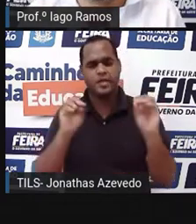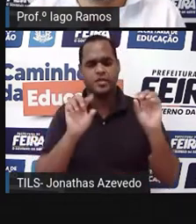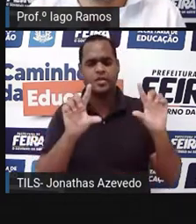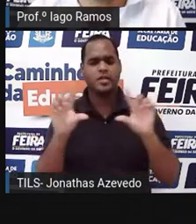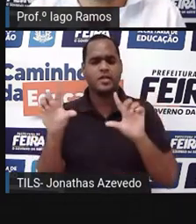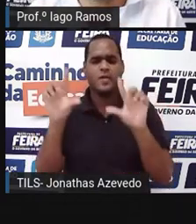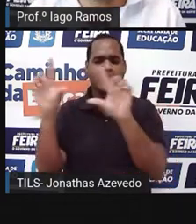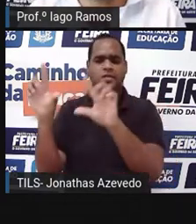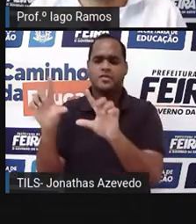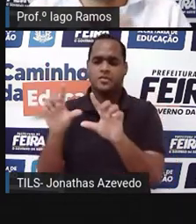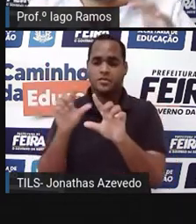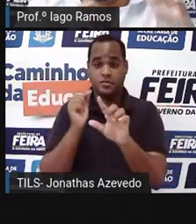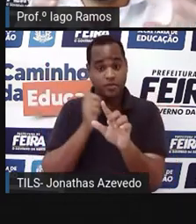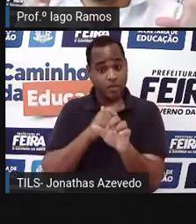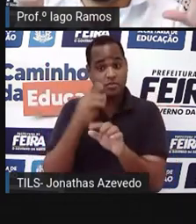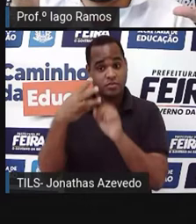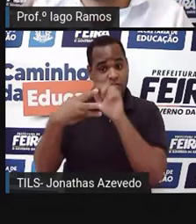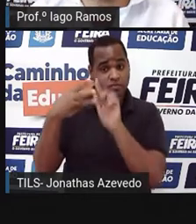tá?